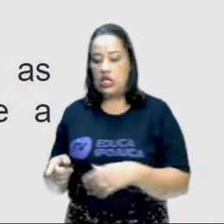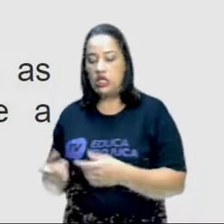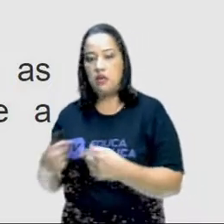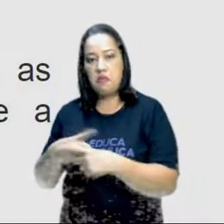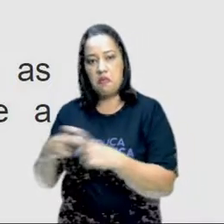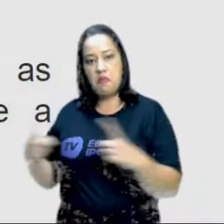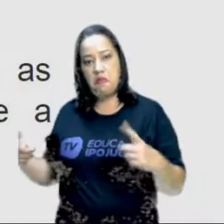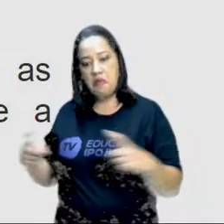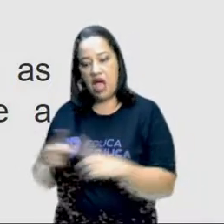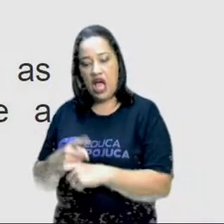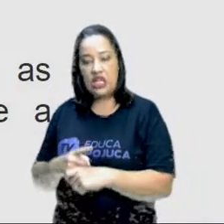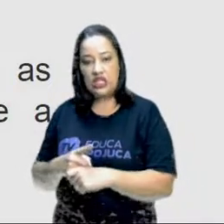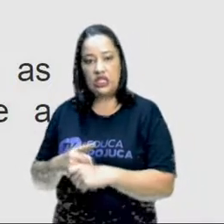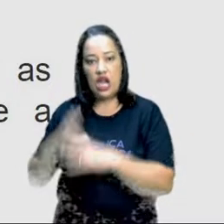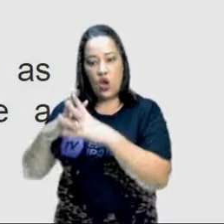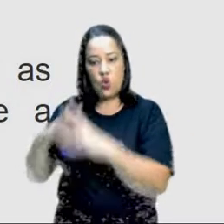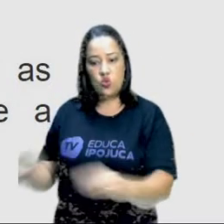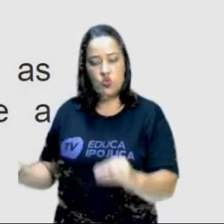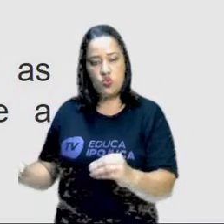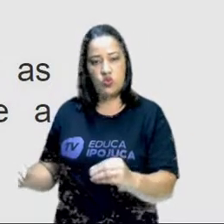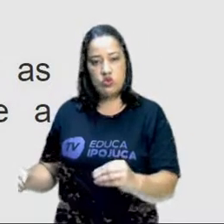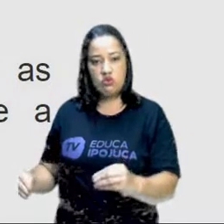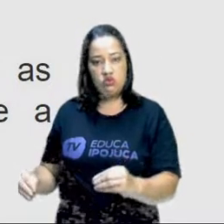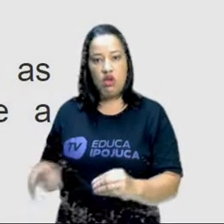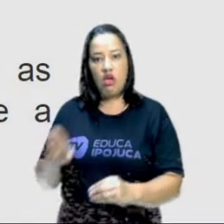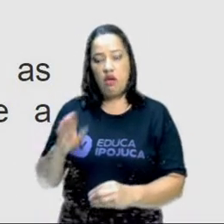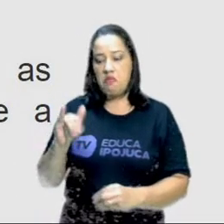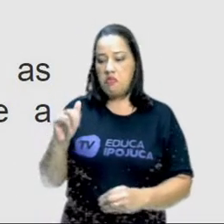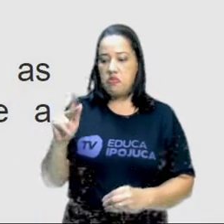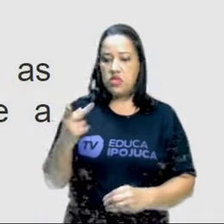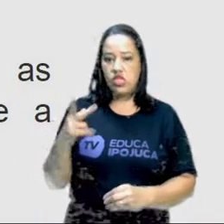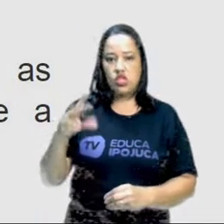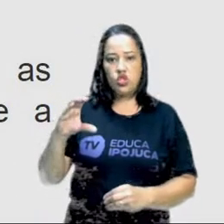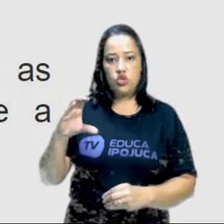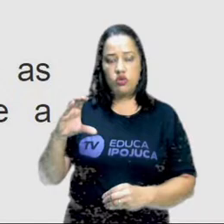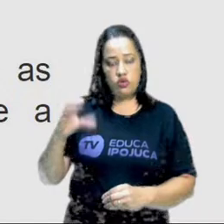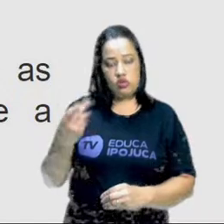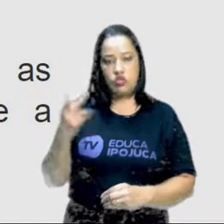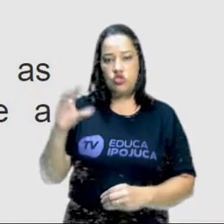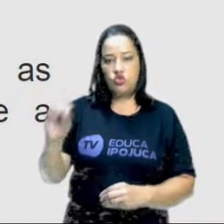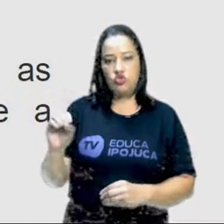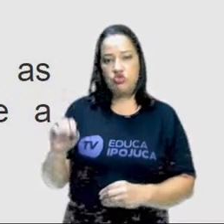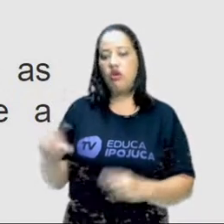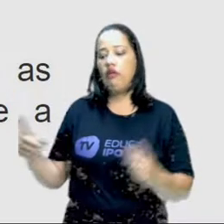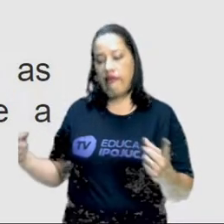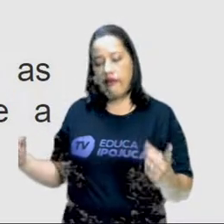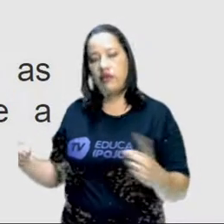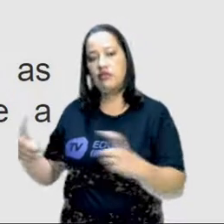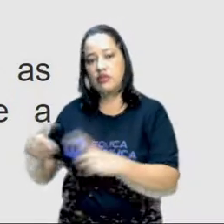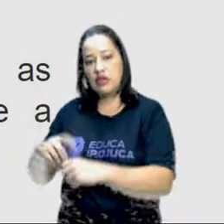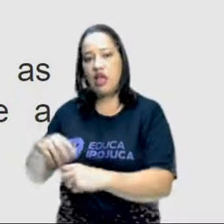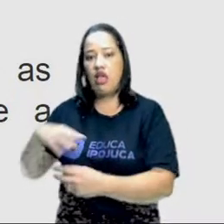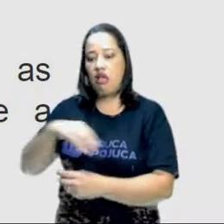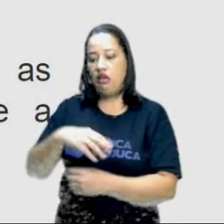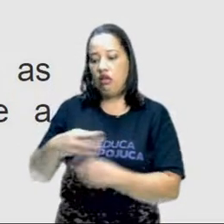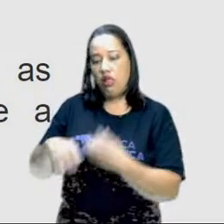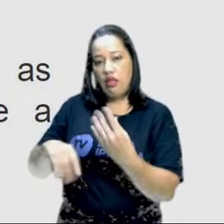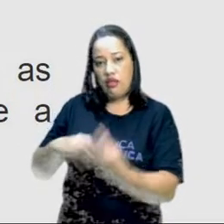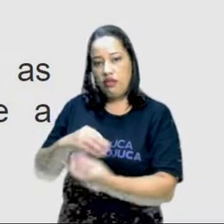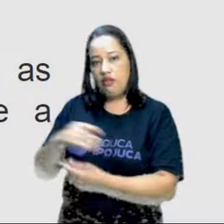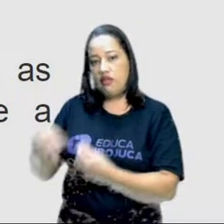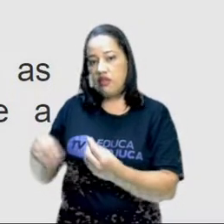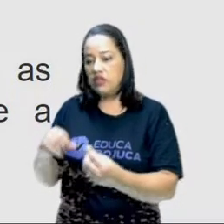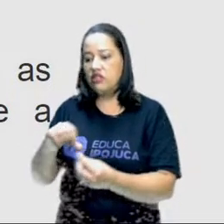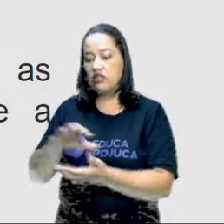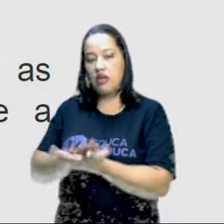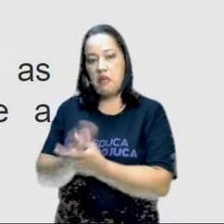Vamos pensar de que bichos estamos falando. São os germes e bactérias e vírus que ficam nas nossas mãos.